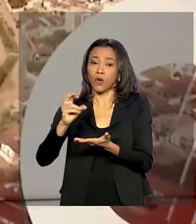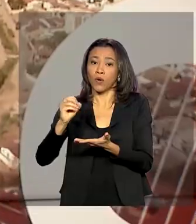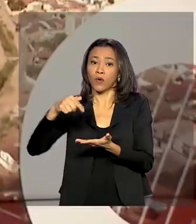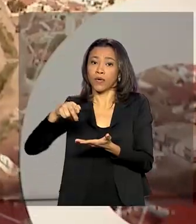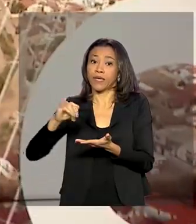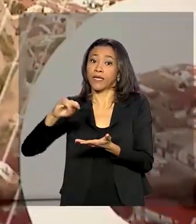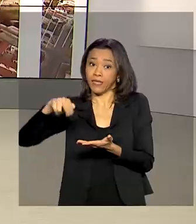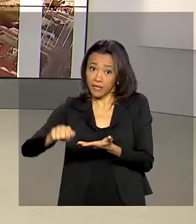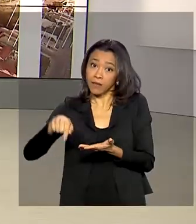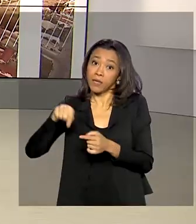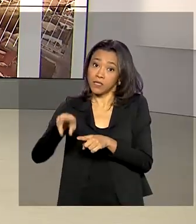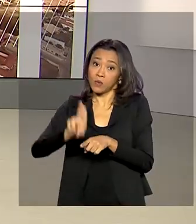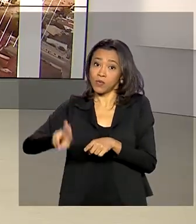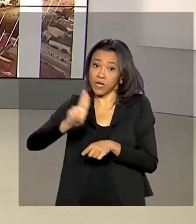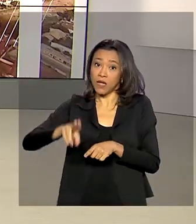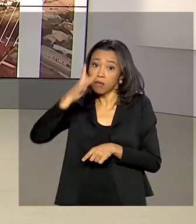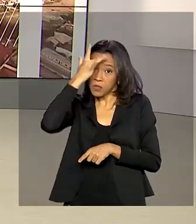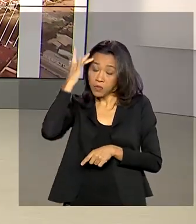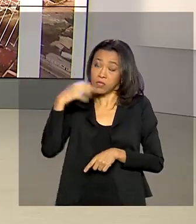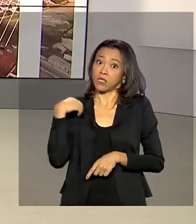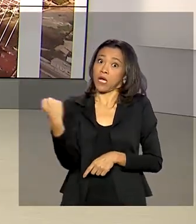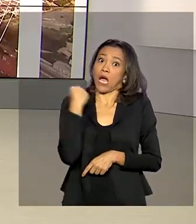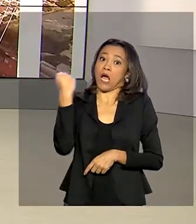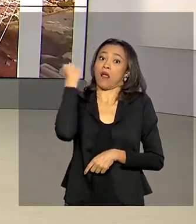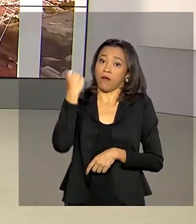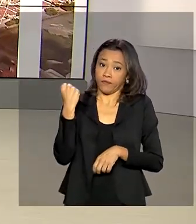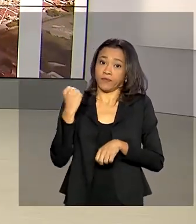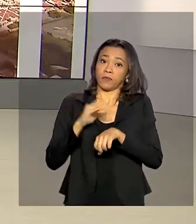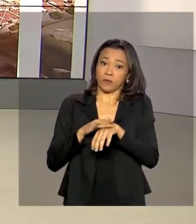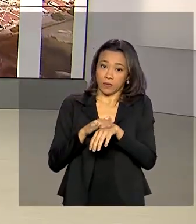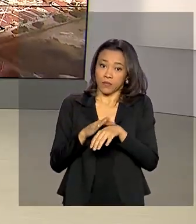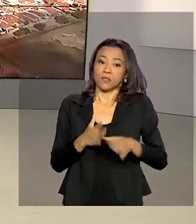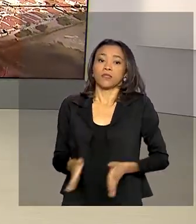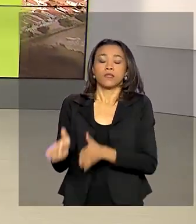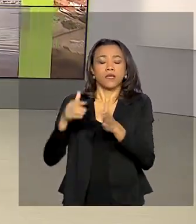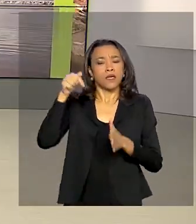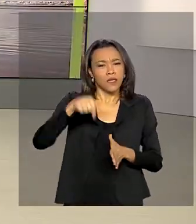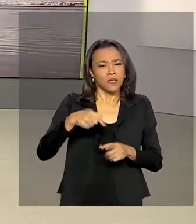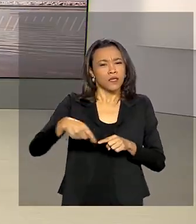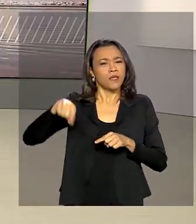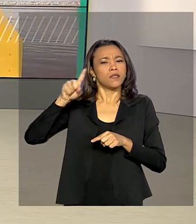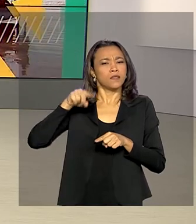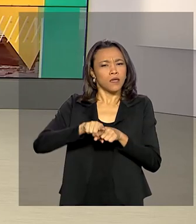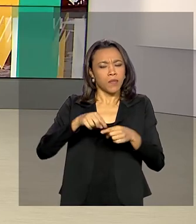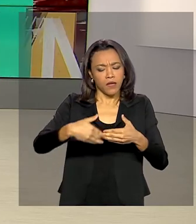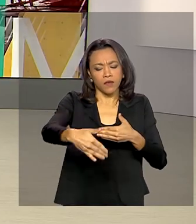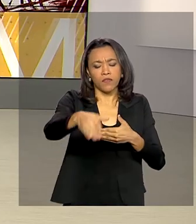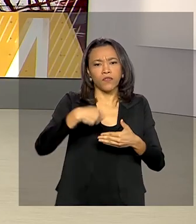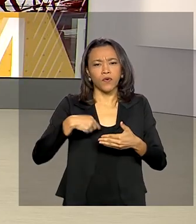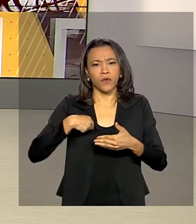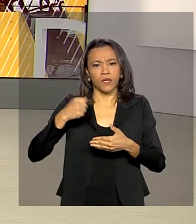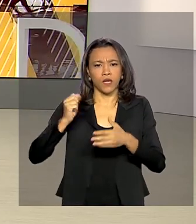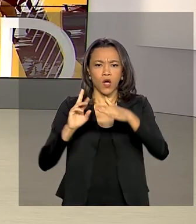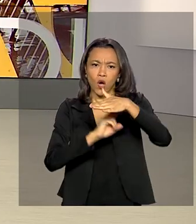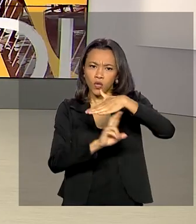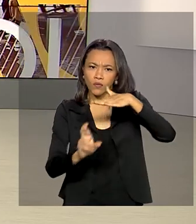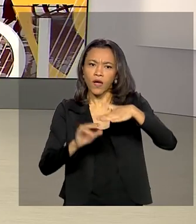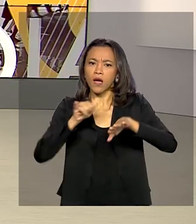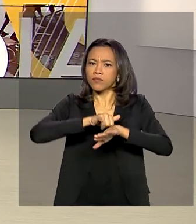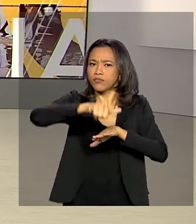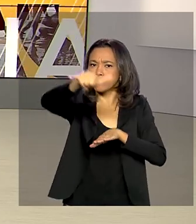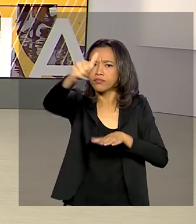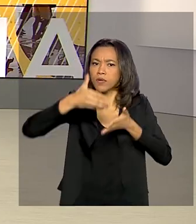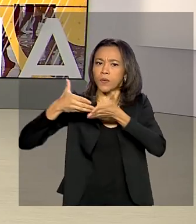estado grave. Em outra frente, foi feito nesse fim de semana a desinfecção dos terminais hidroviário, rodoviário e